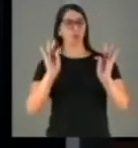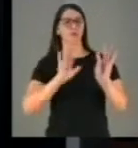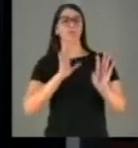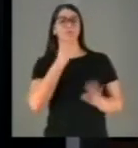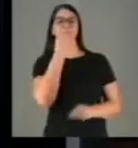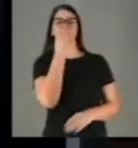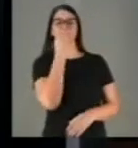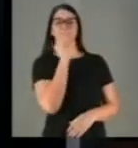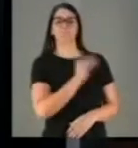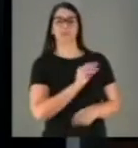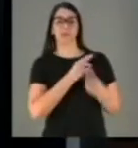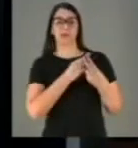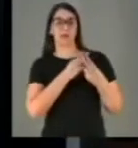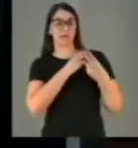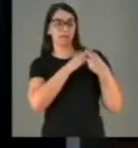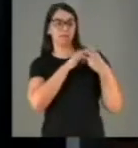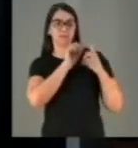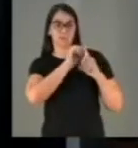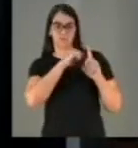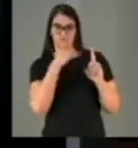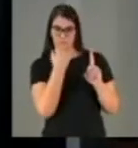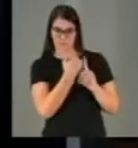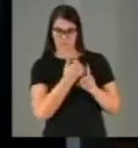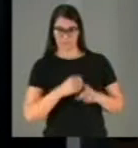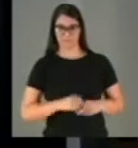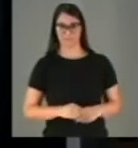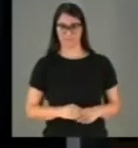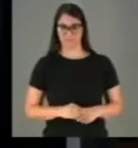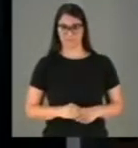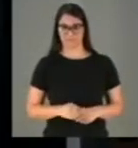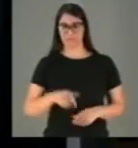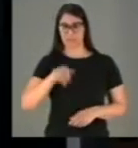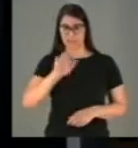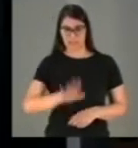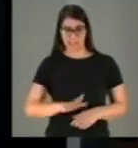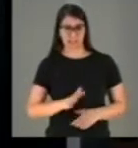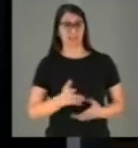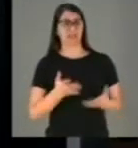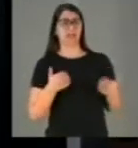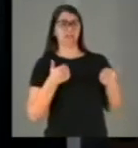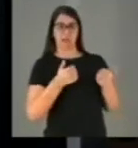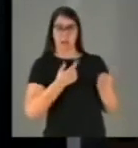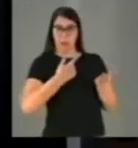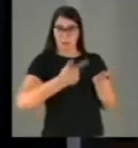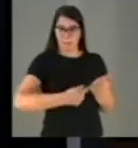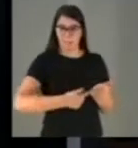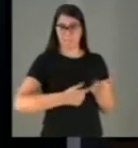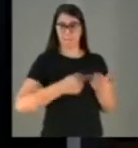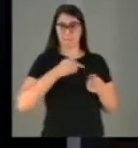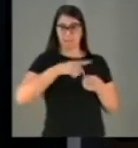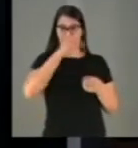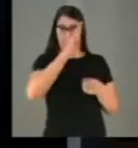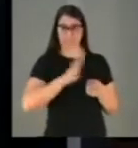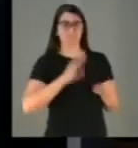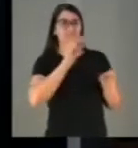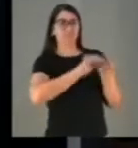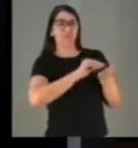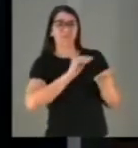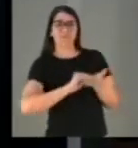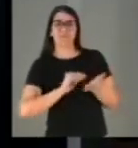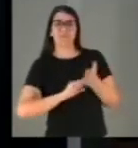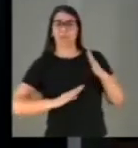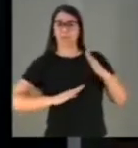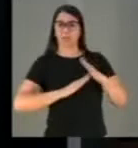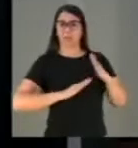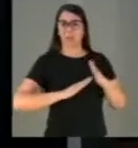a responsabilidade social. Quem defende a Petrobras fragmentada, descapacitada, limitada